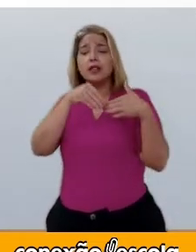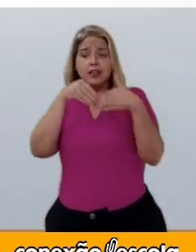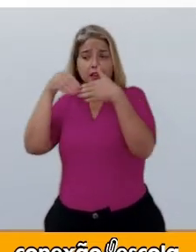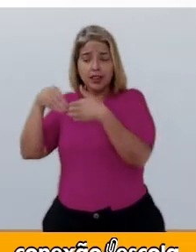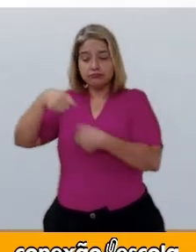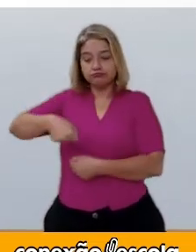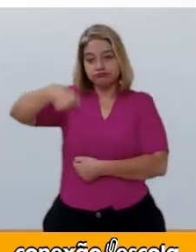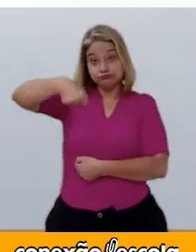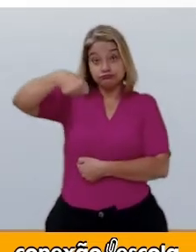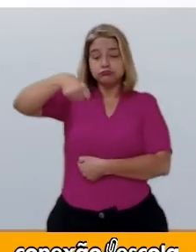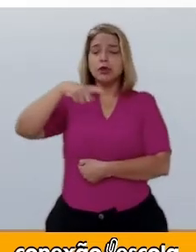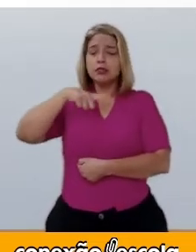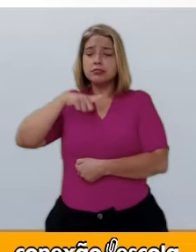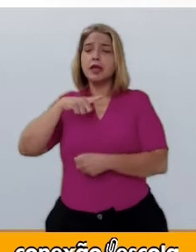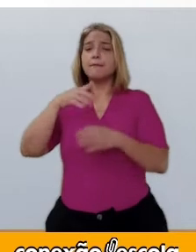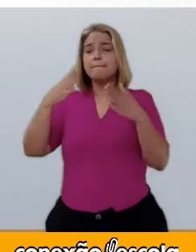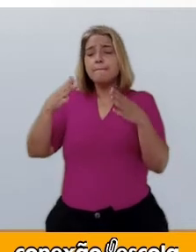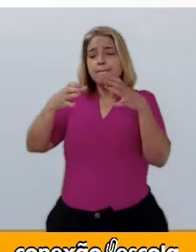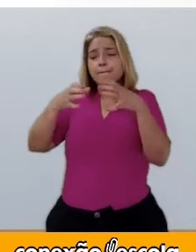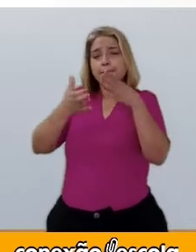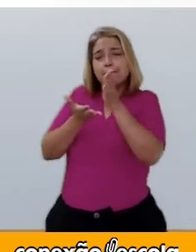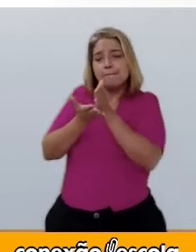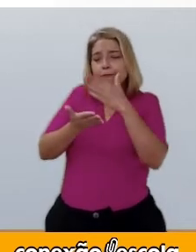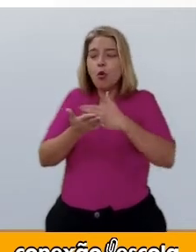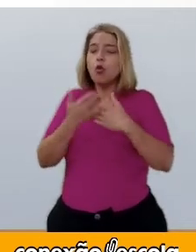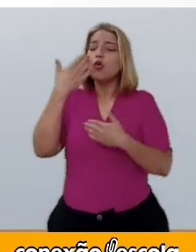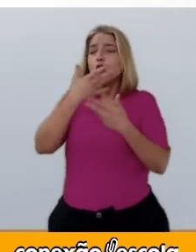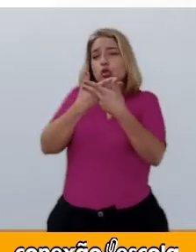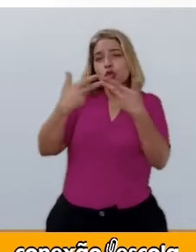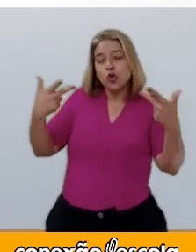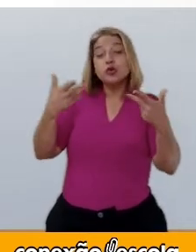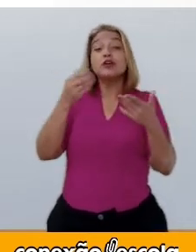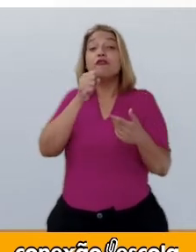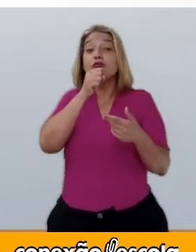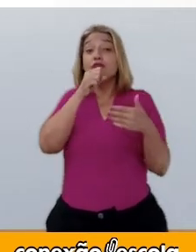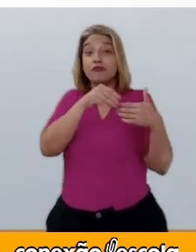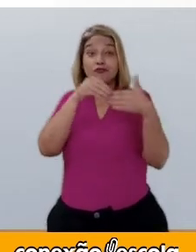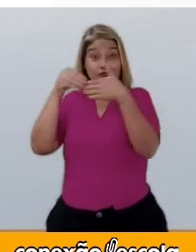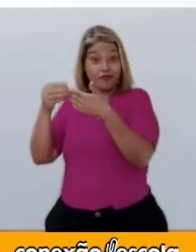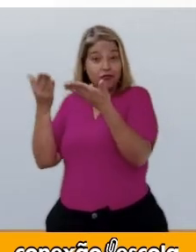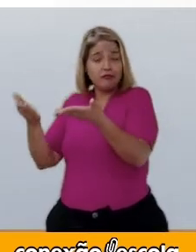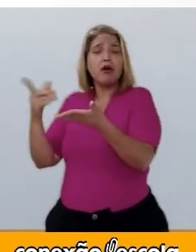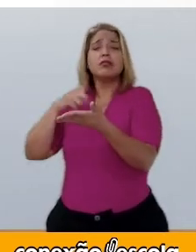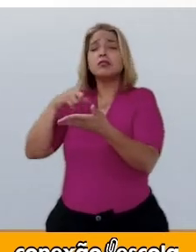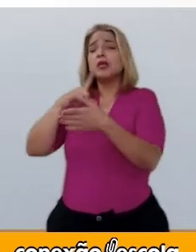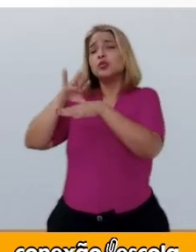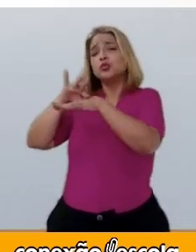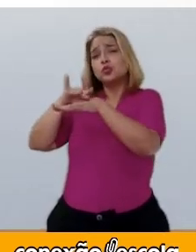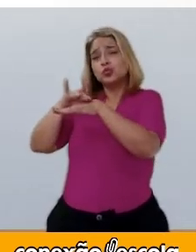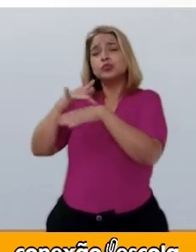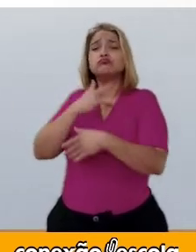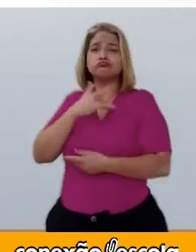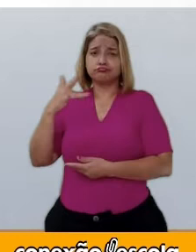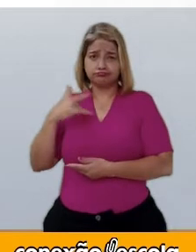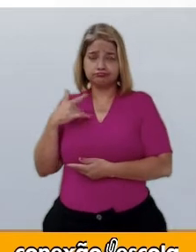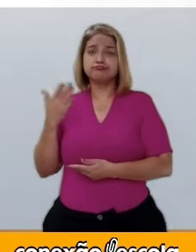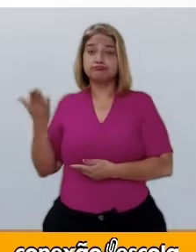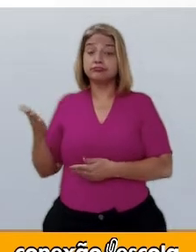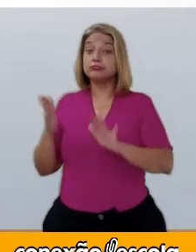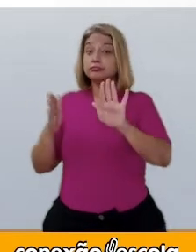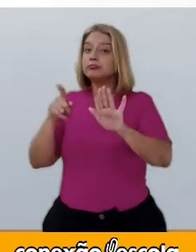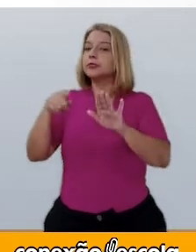cesta com bolo e doces à casa da vovó, que está doente. Mas tenha